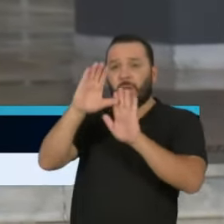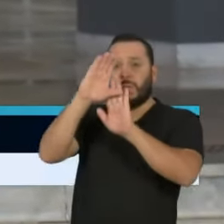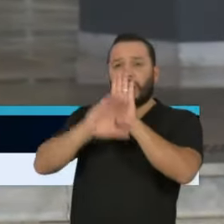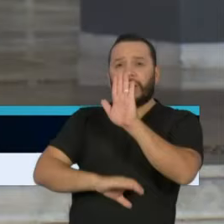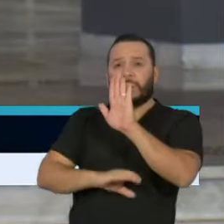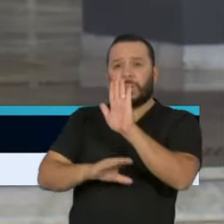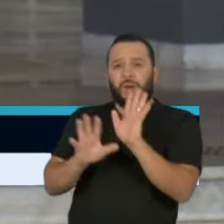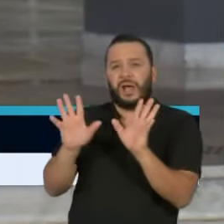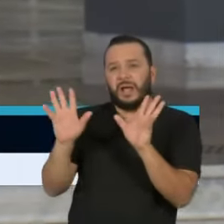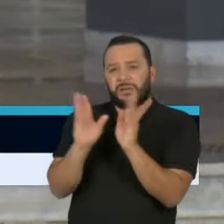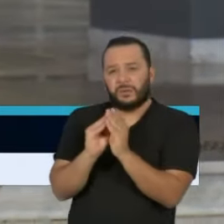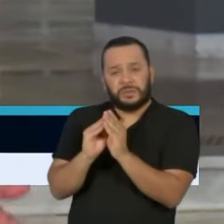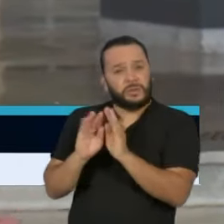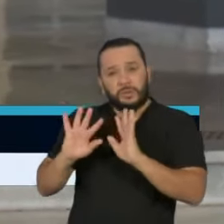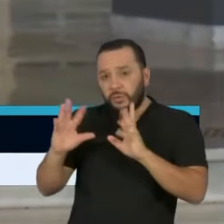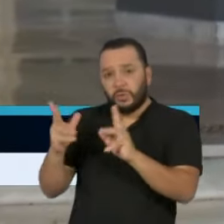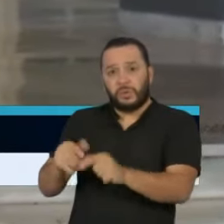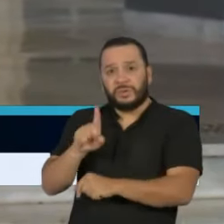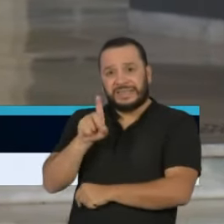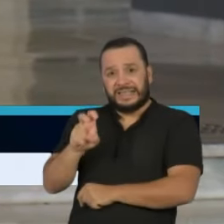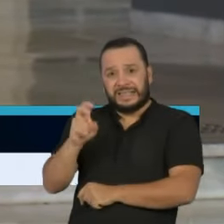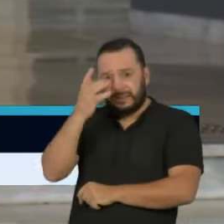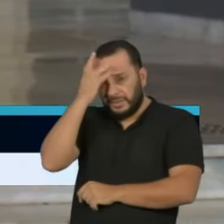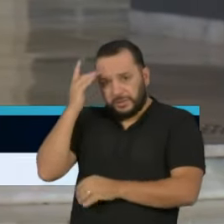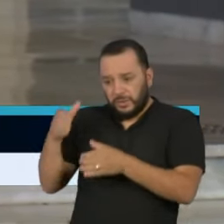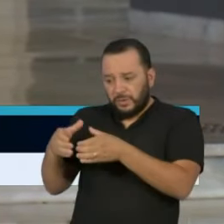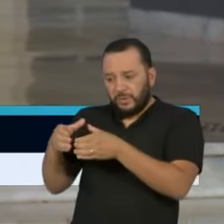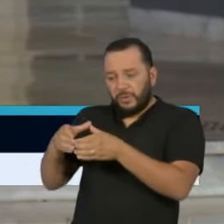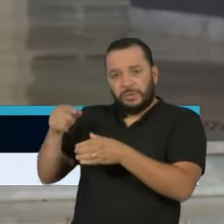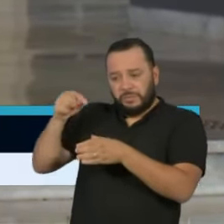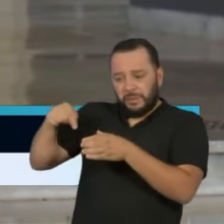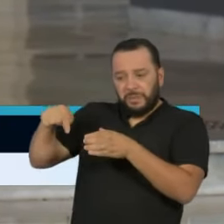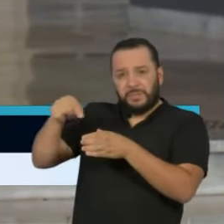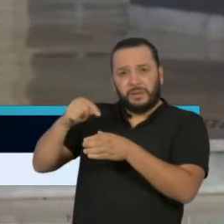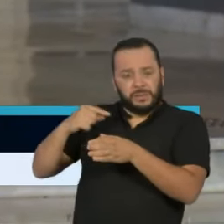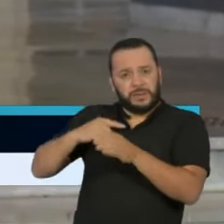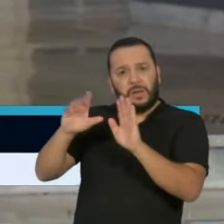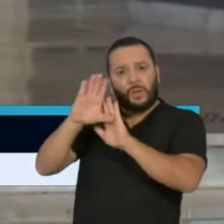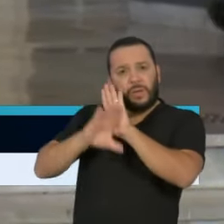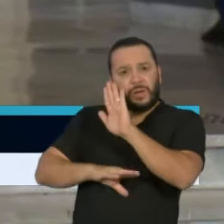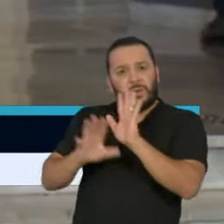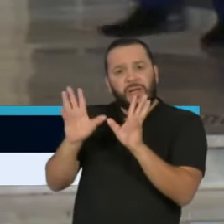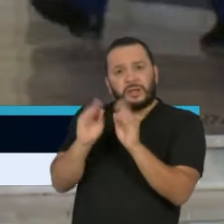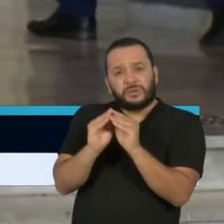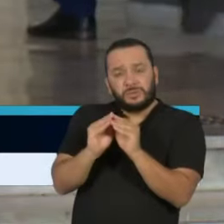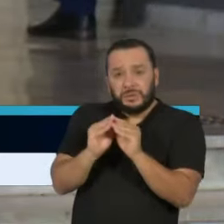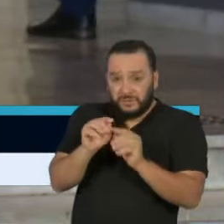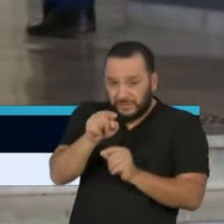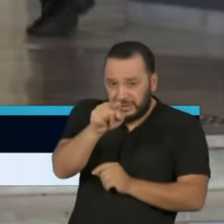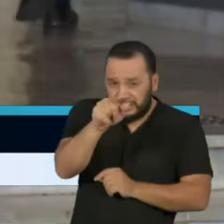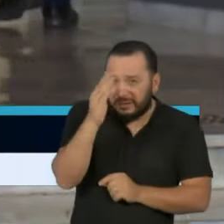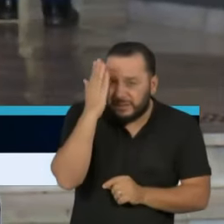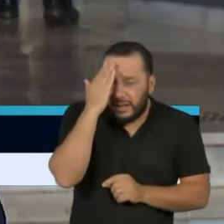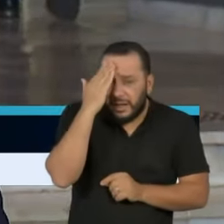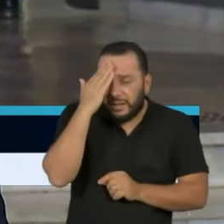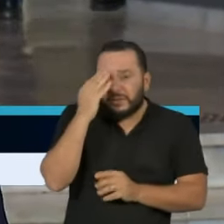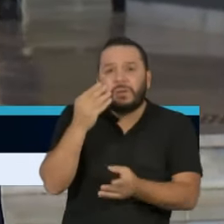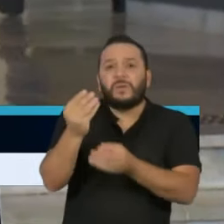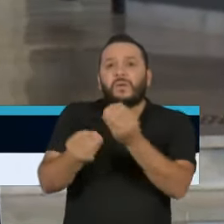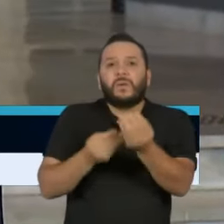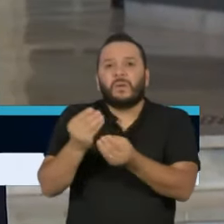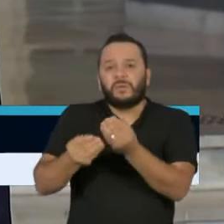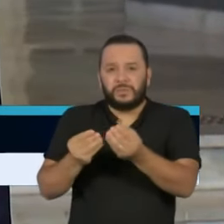de todos eles, os que estão aqui presentes e não, no sentido de que os senhores entendam em que está